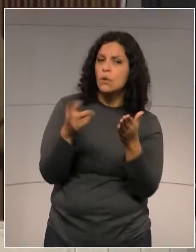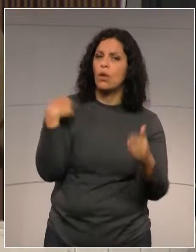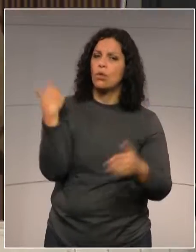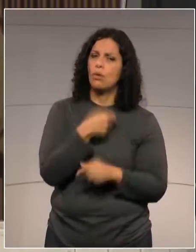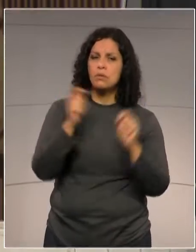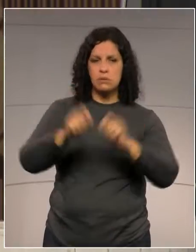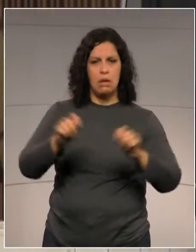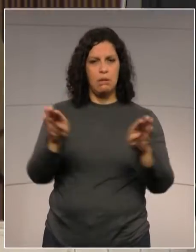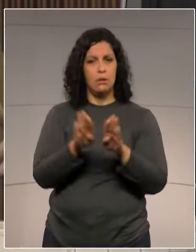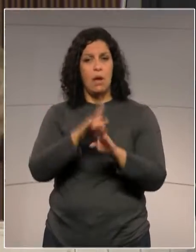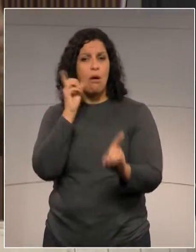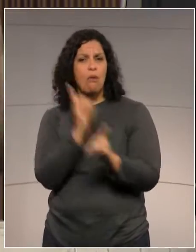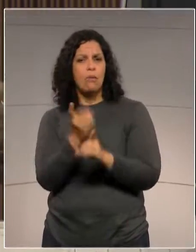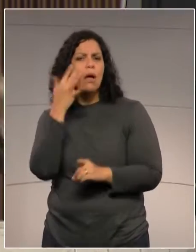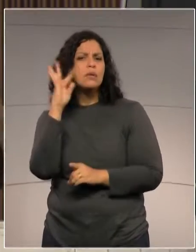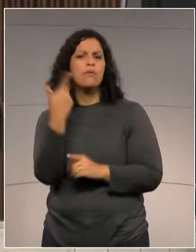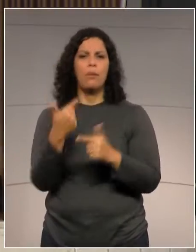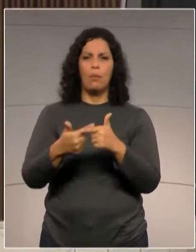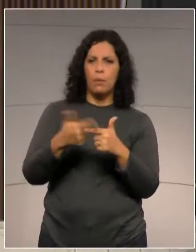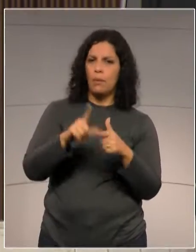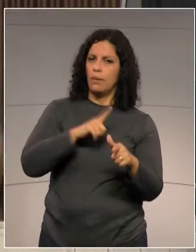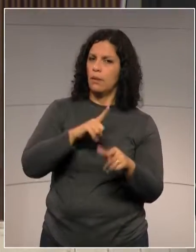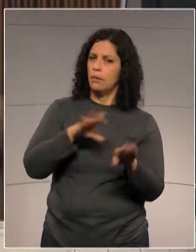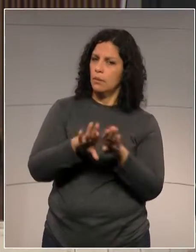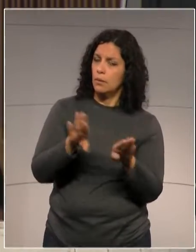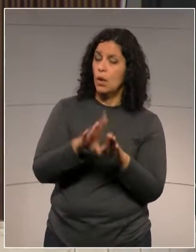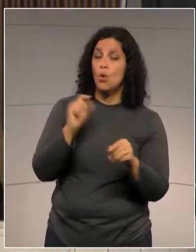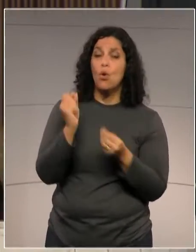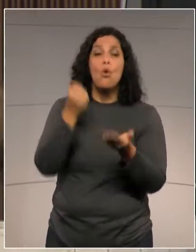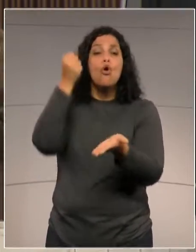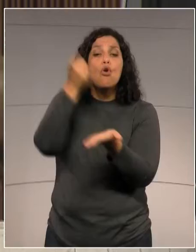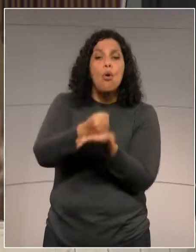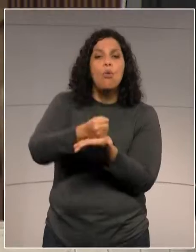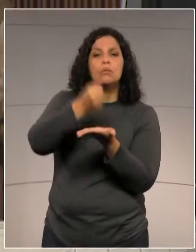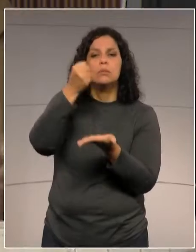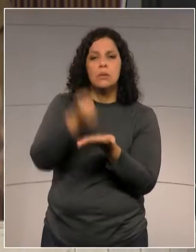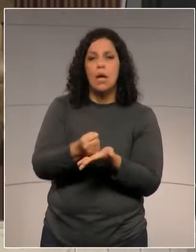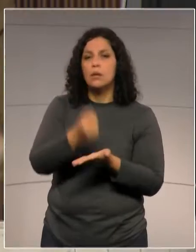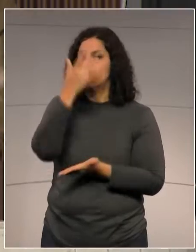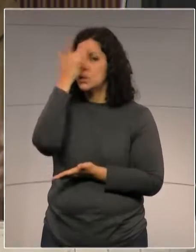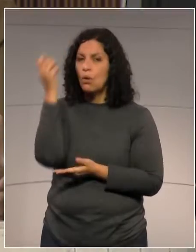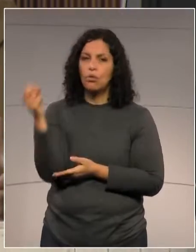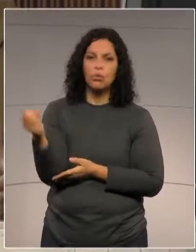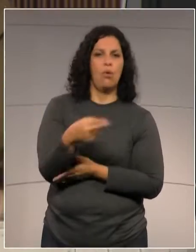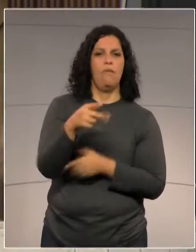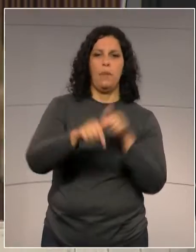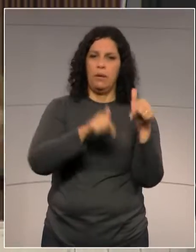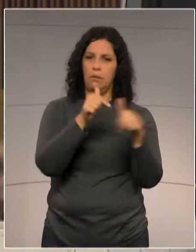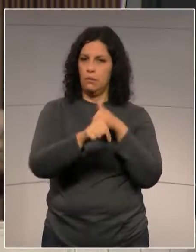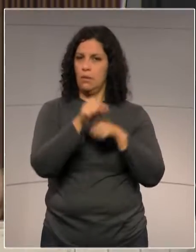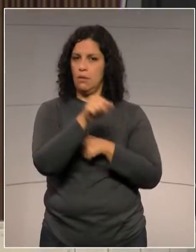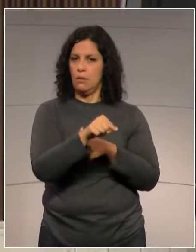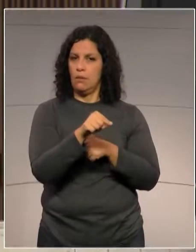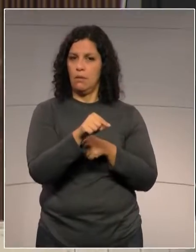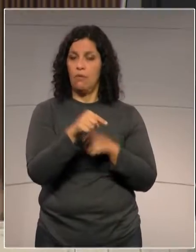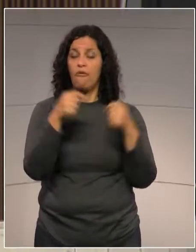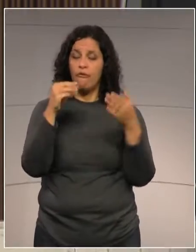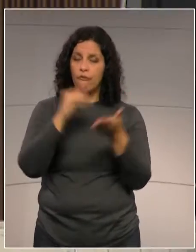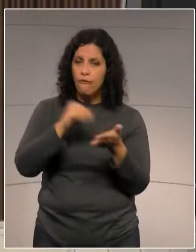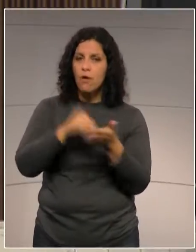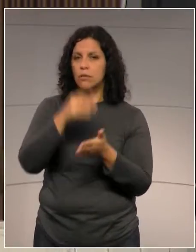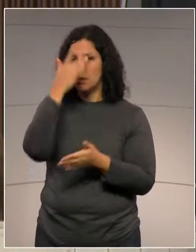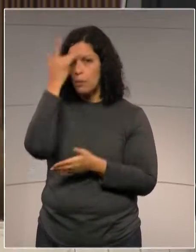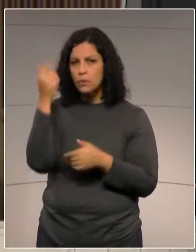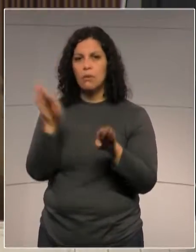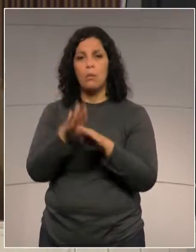nós possamos encontrar a solução, e a solução é contratação de novos servidores, contratação de